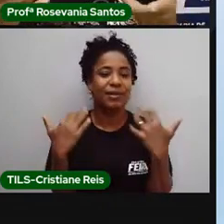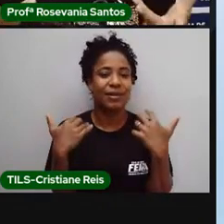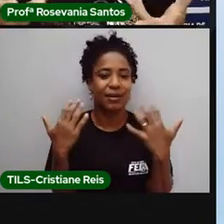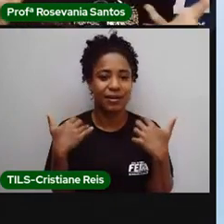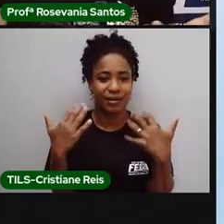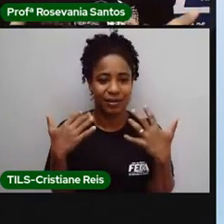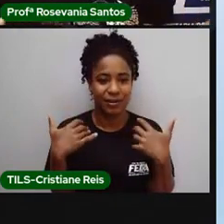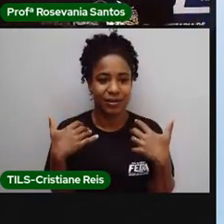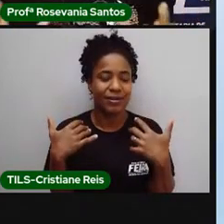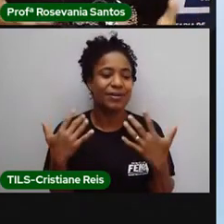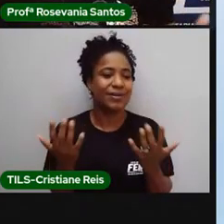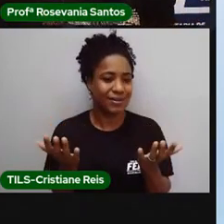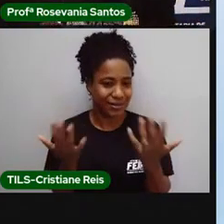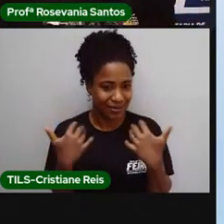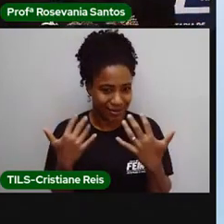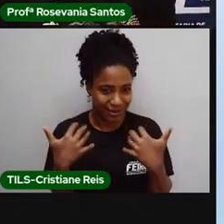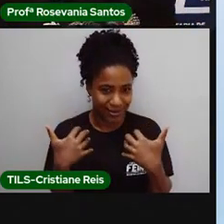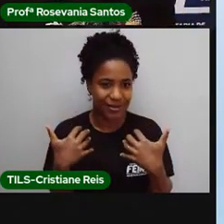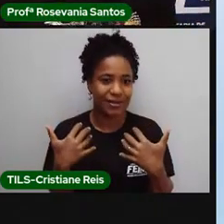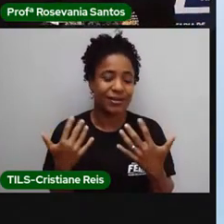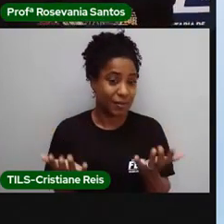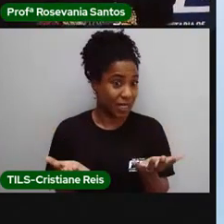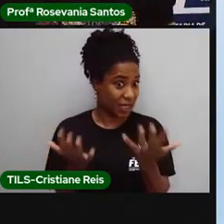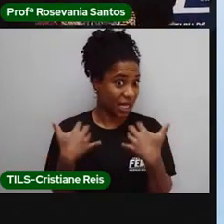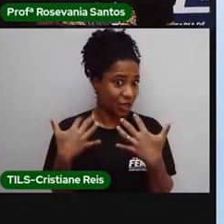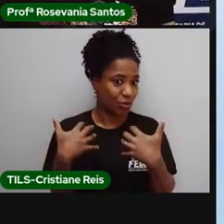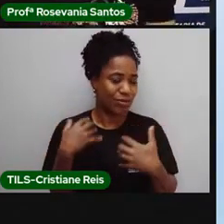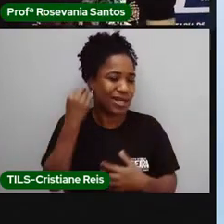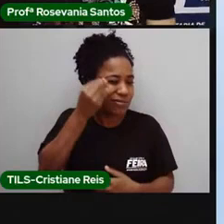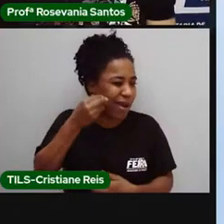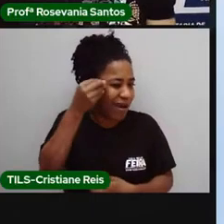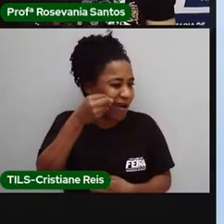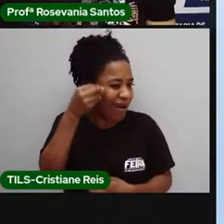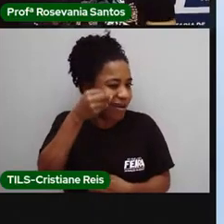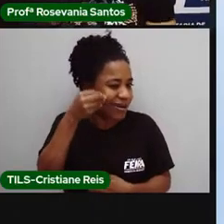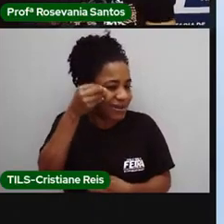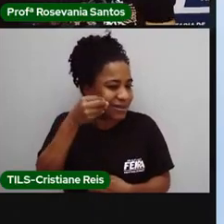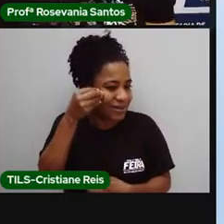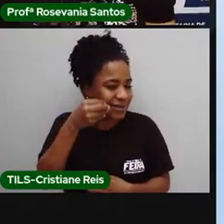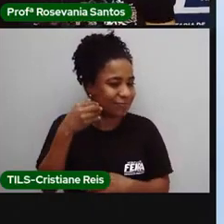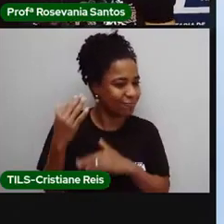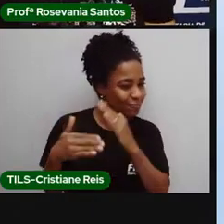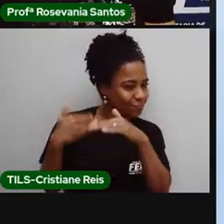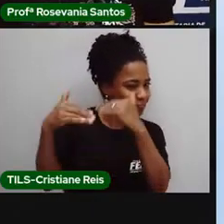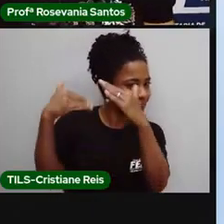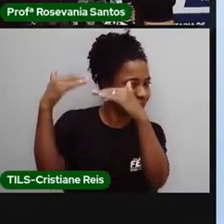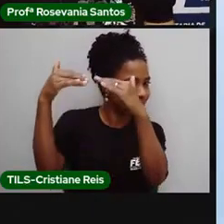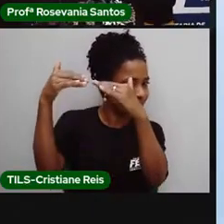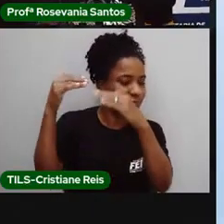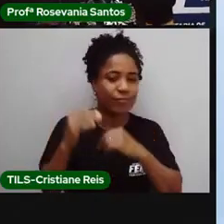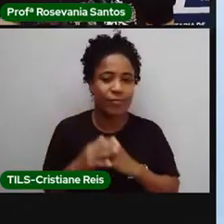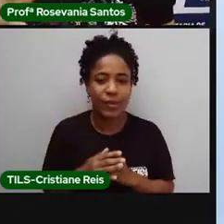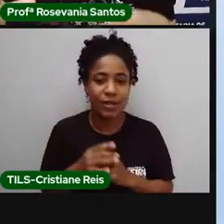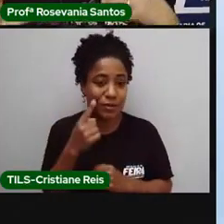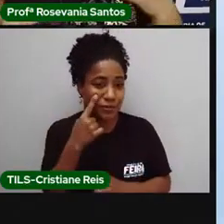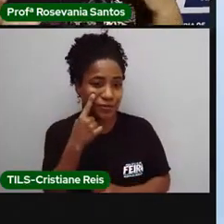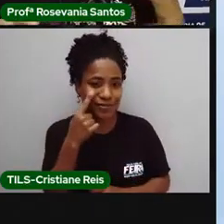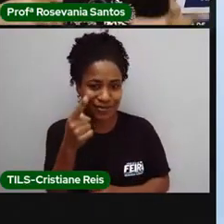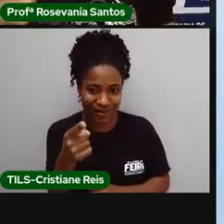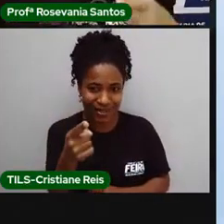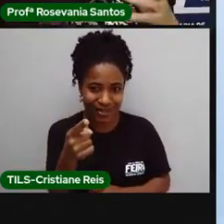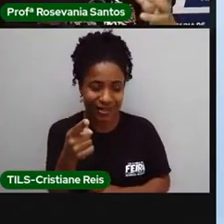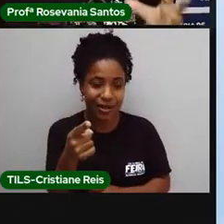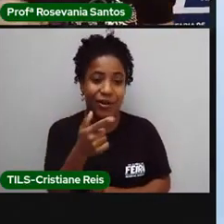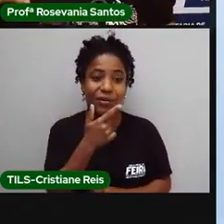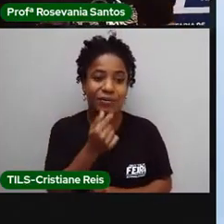é, o que a gente chama na gíria, toda a sua tarimba para poder desenvolver isso. Se a gente observar mesmo os garis, eles têm toda uma